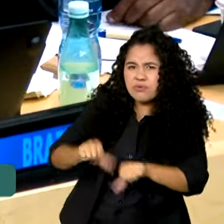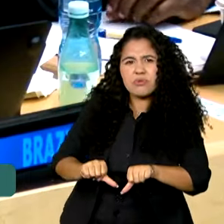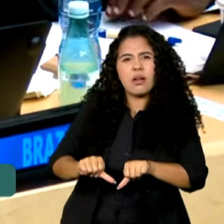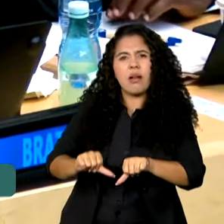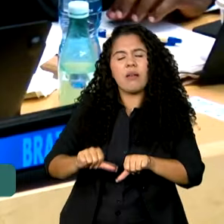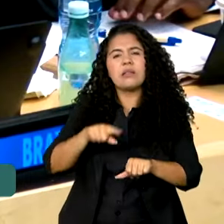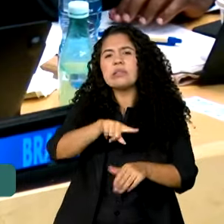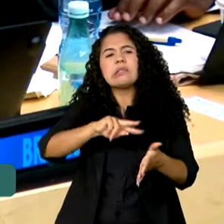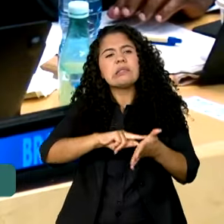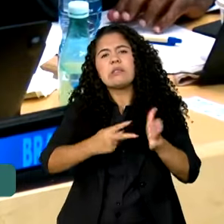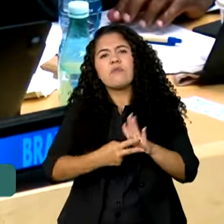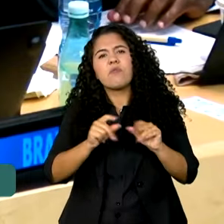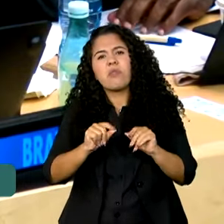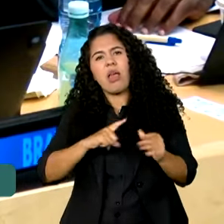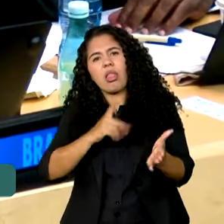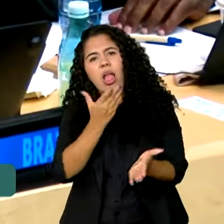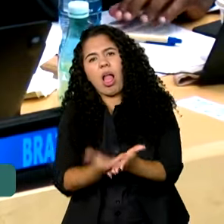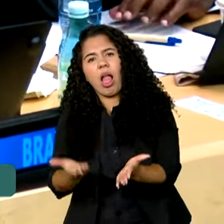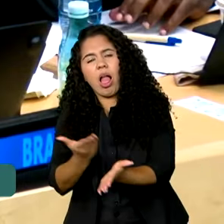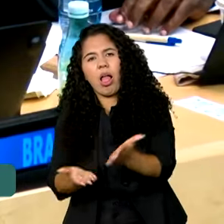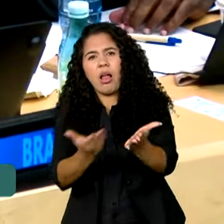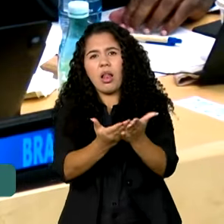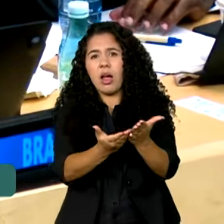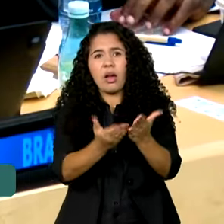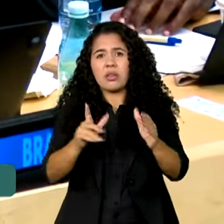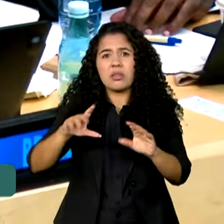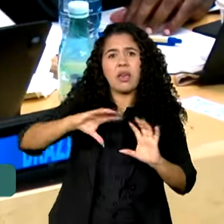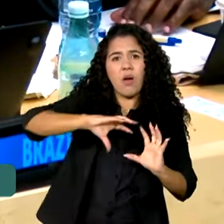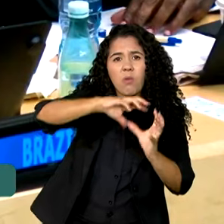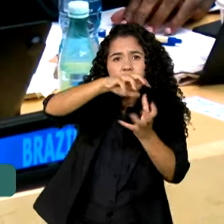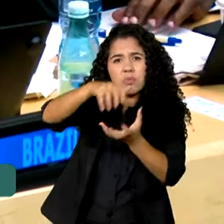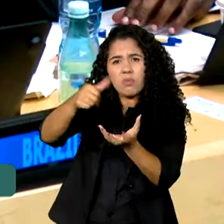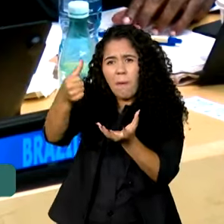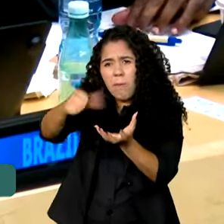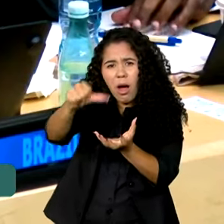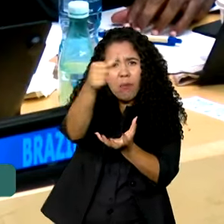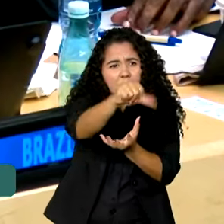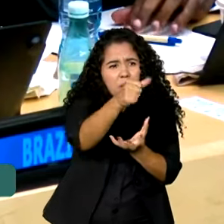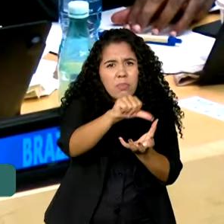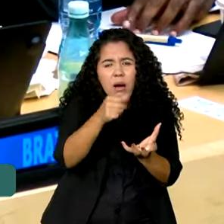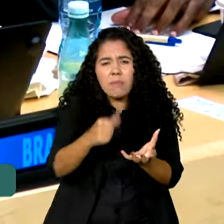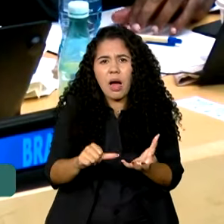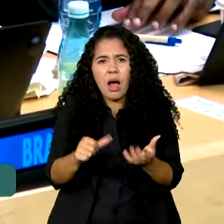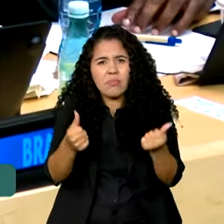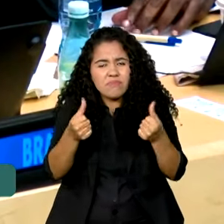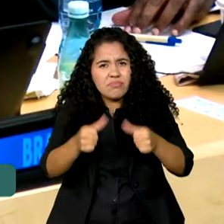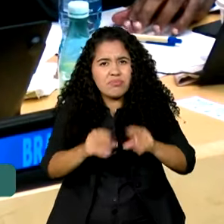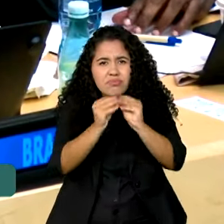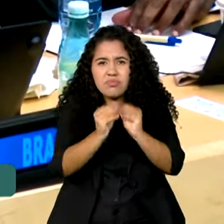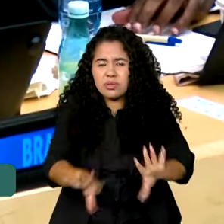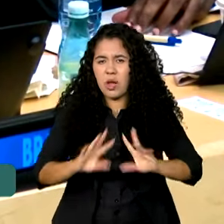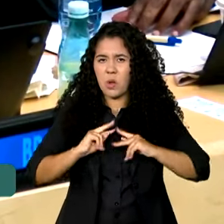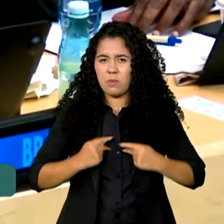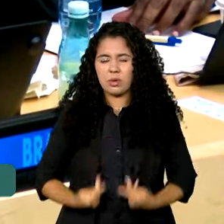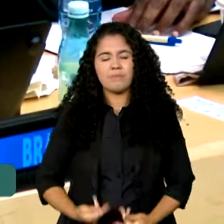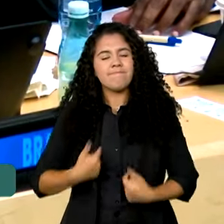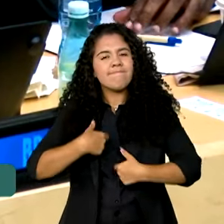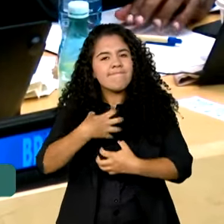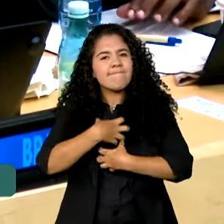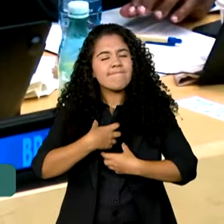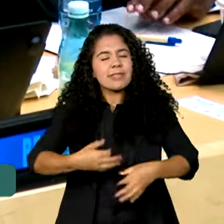solucionar as graves crises que assolam a humanidade. Tenho certeza de que todos aqui